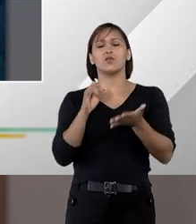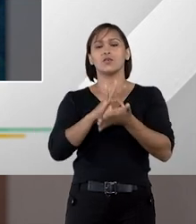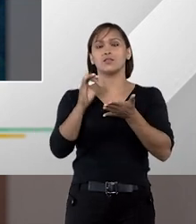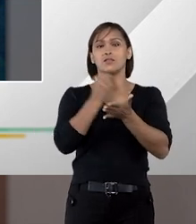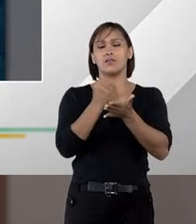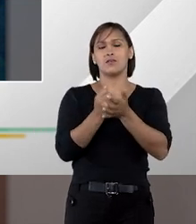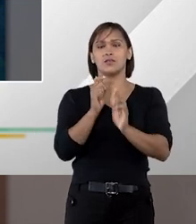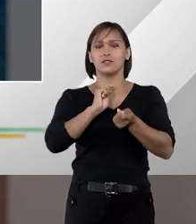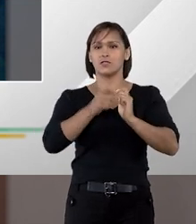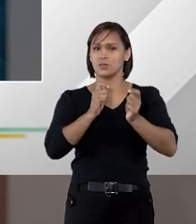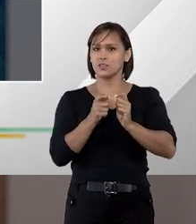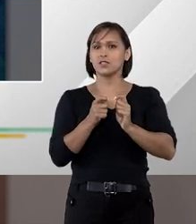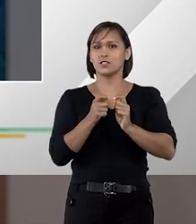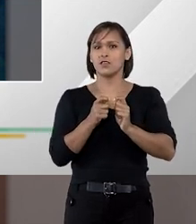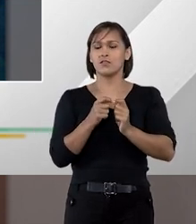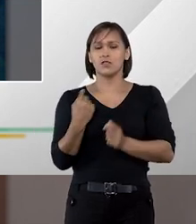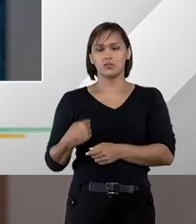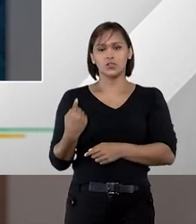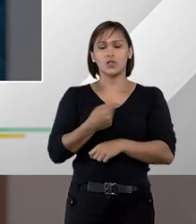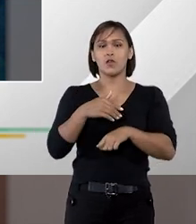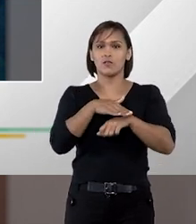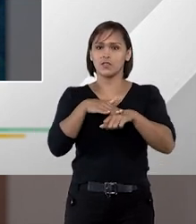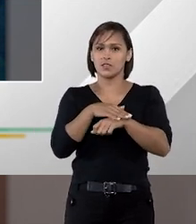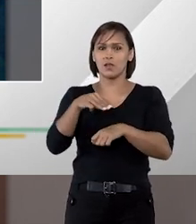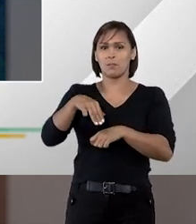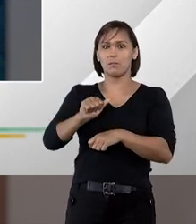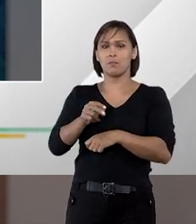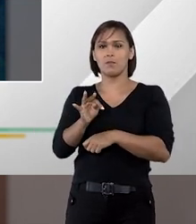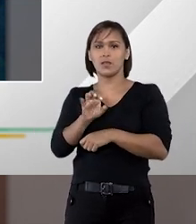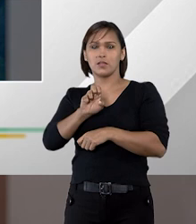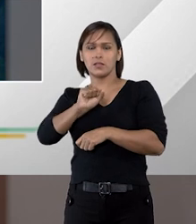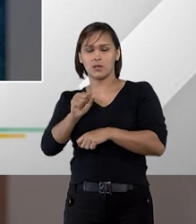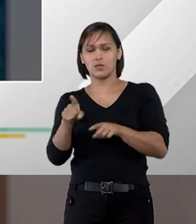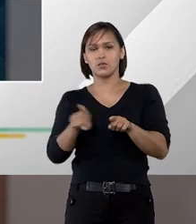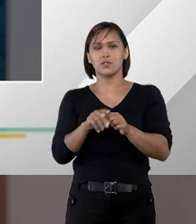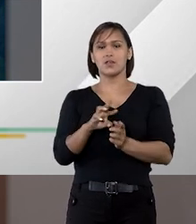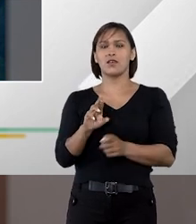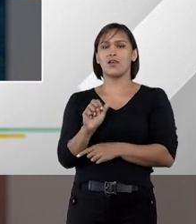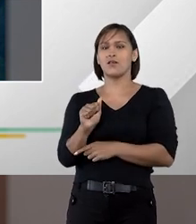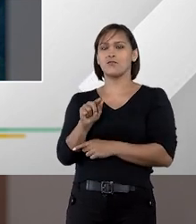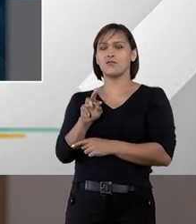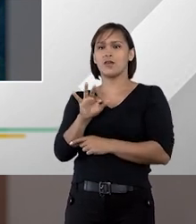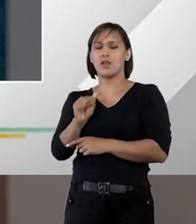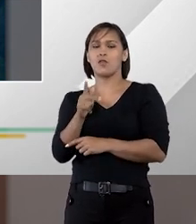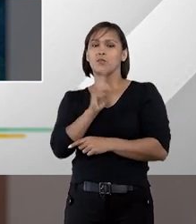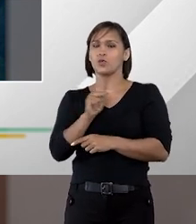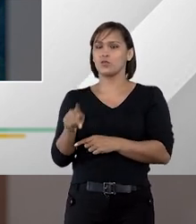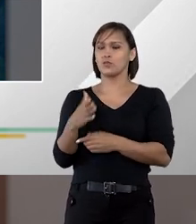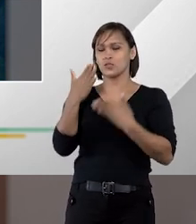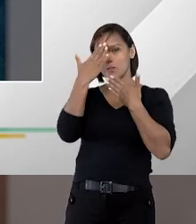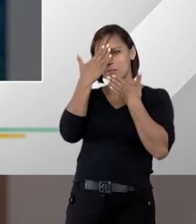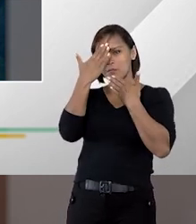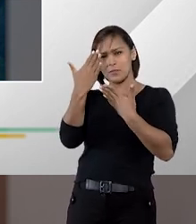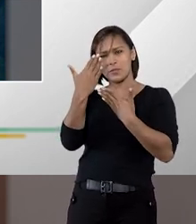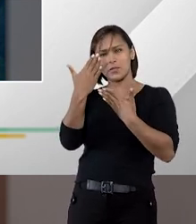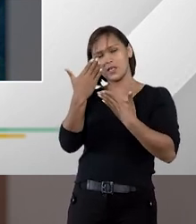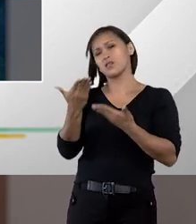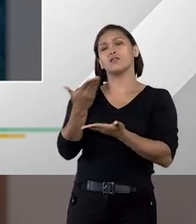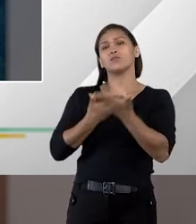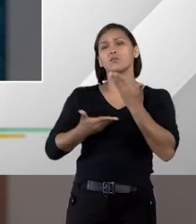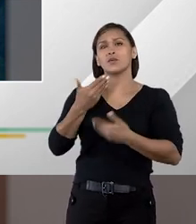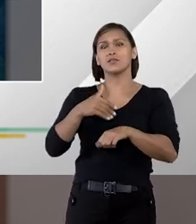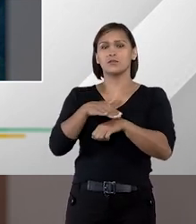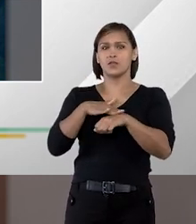contratos administrativos nós conversamos com Matheus Carvalho e Rafael Oliveira professor Matheus muito obrigada por